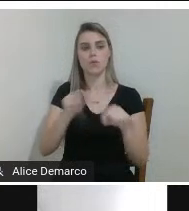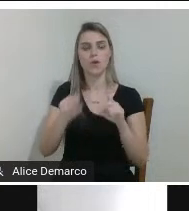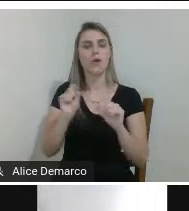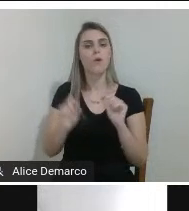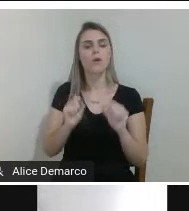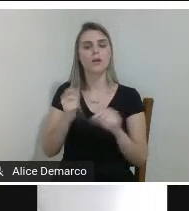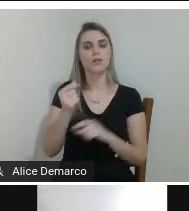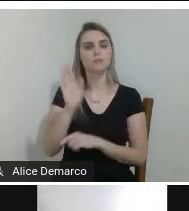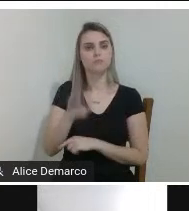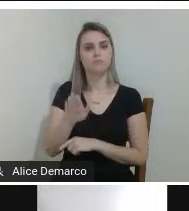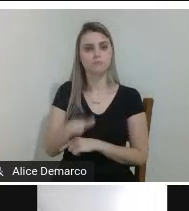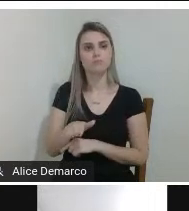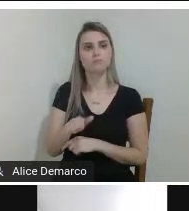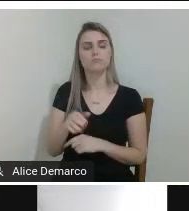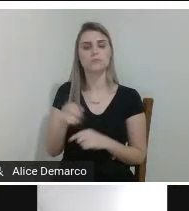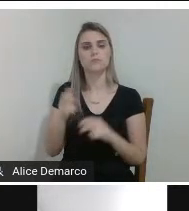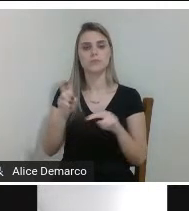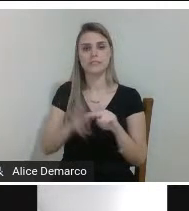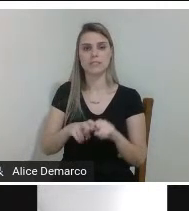cadeira próximo